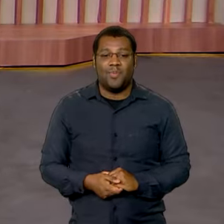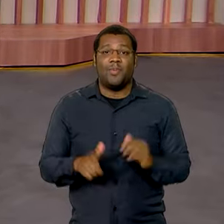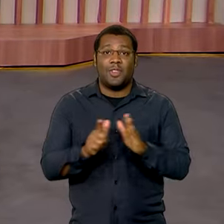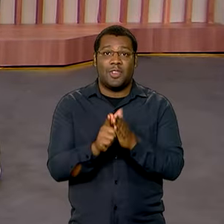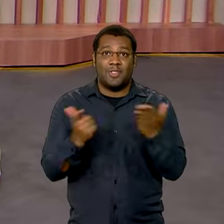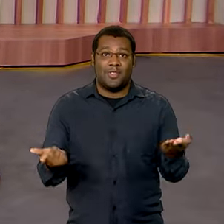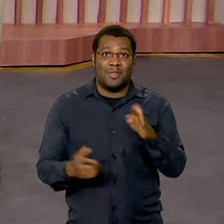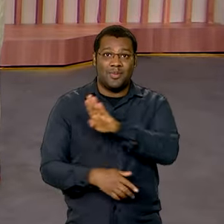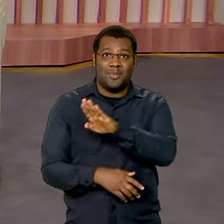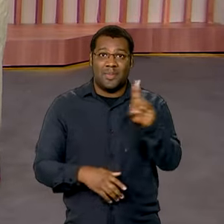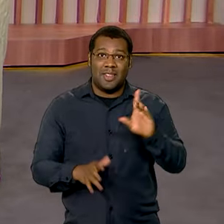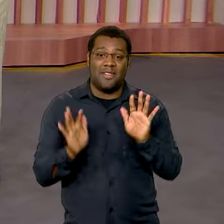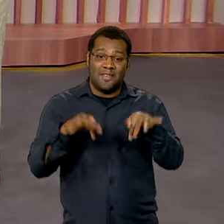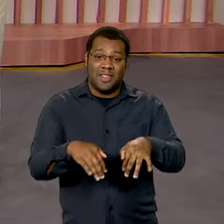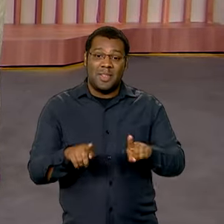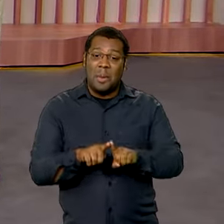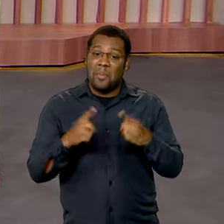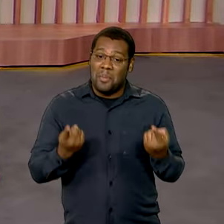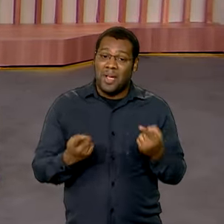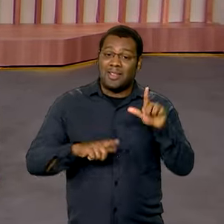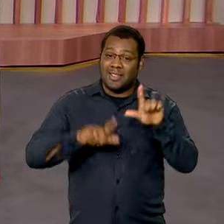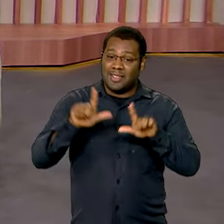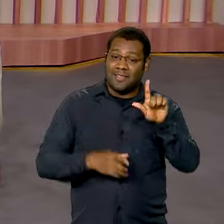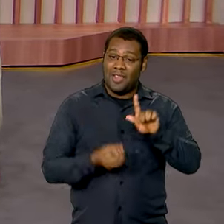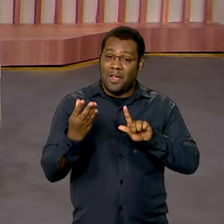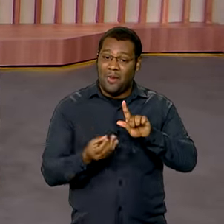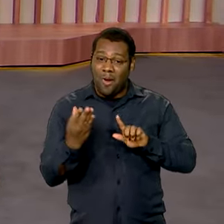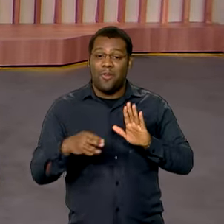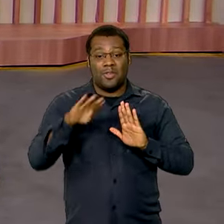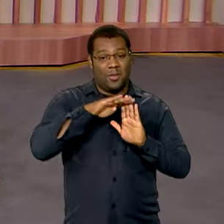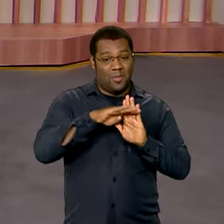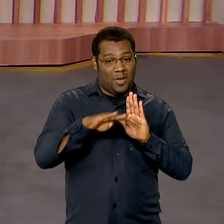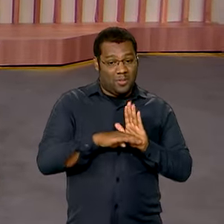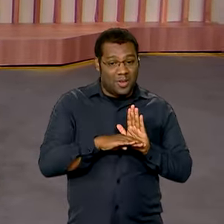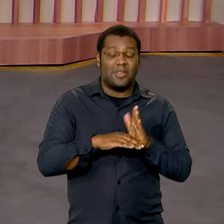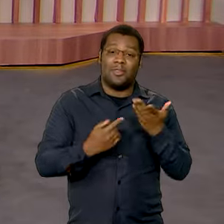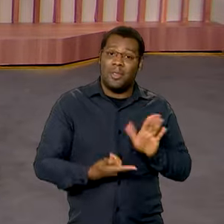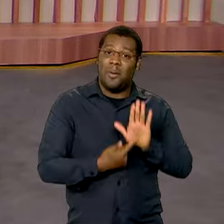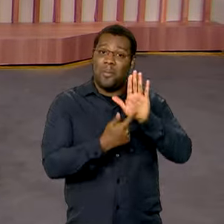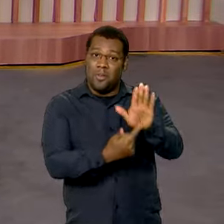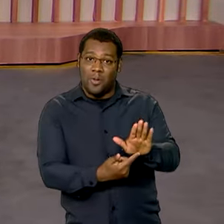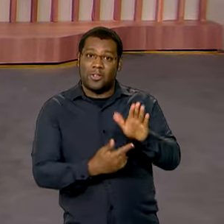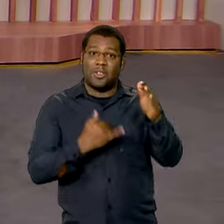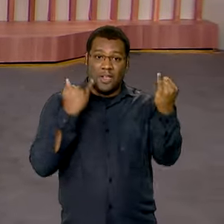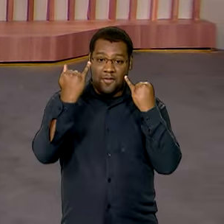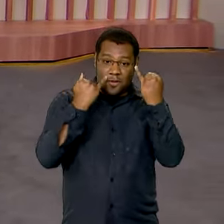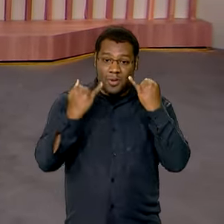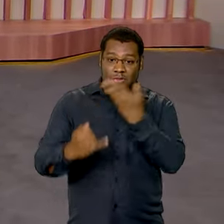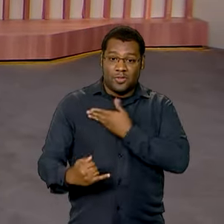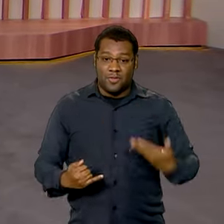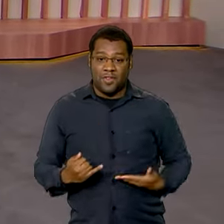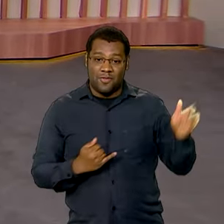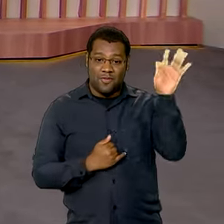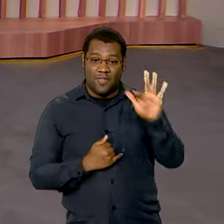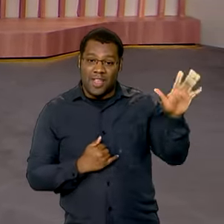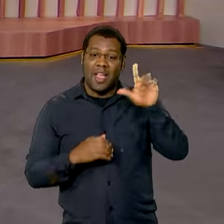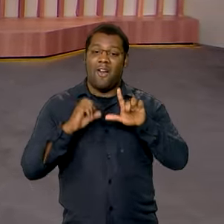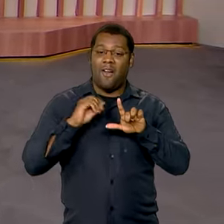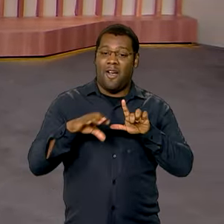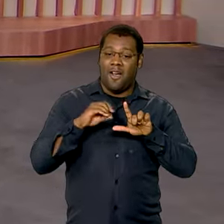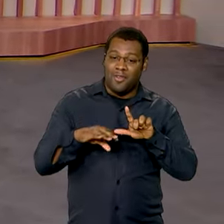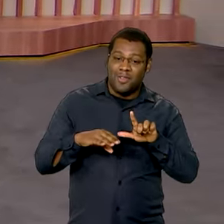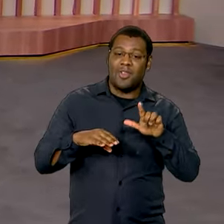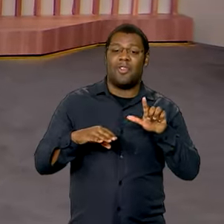Brasil em Dia fica por aqui, mas o Canal Gov segue com a programação, mostrando todas as ações do governo federal, com eventos ao vivo, dicas e